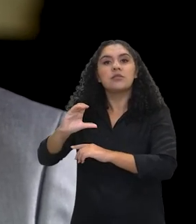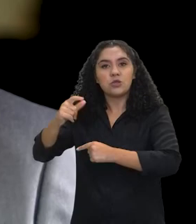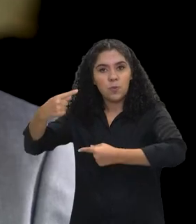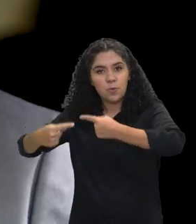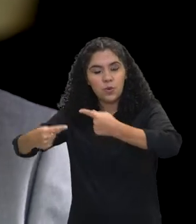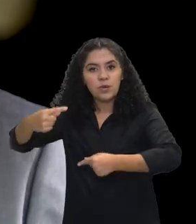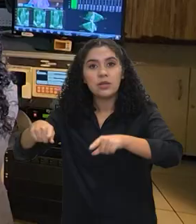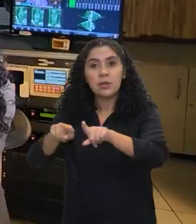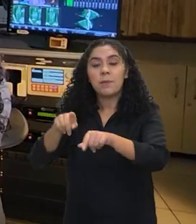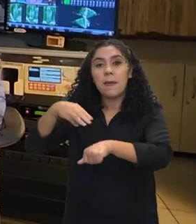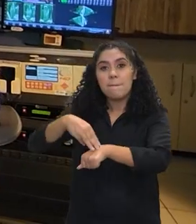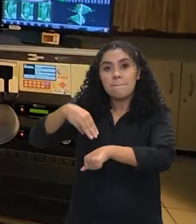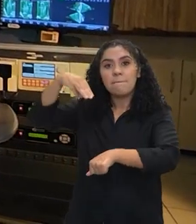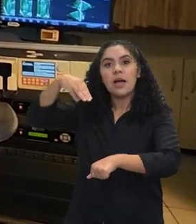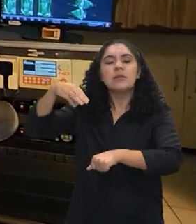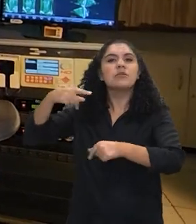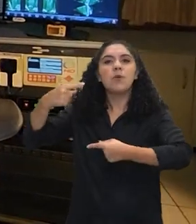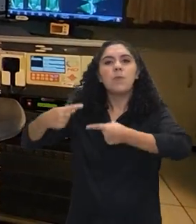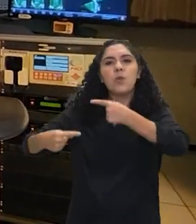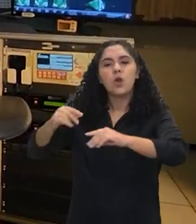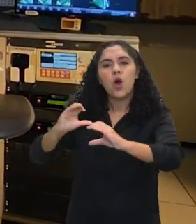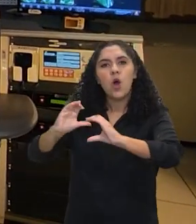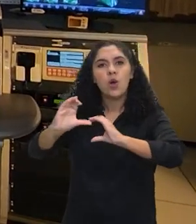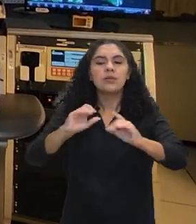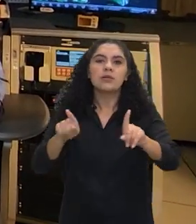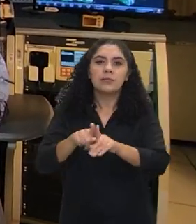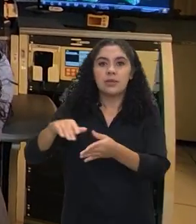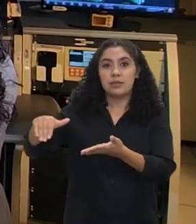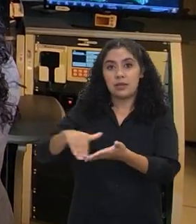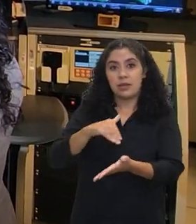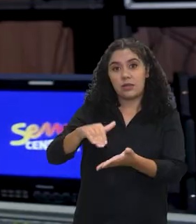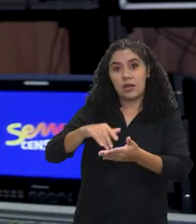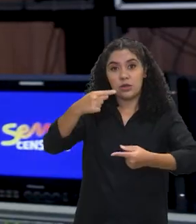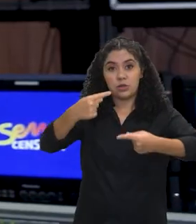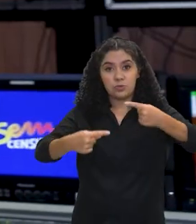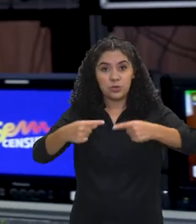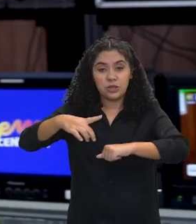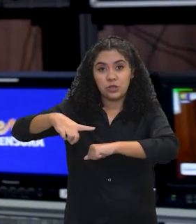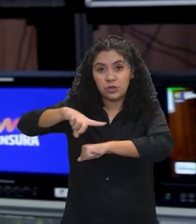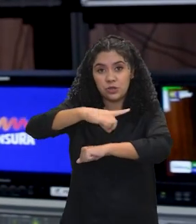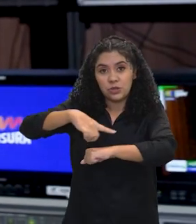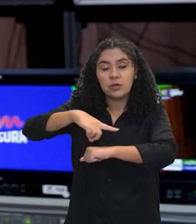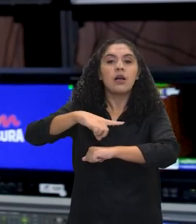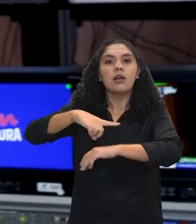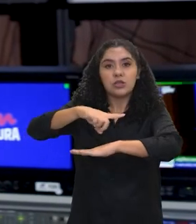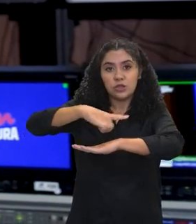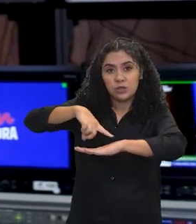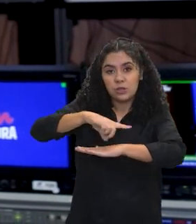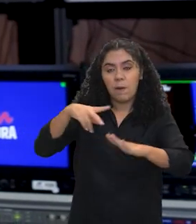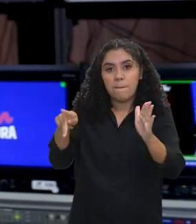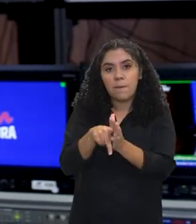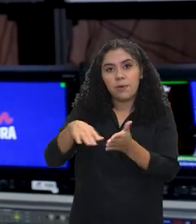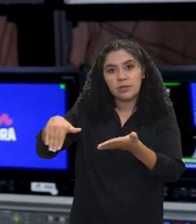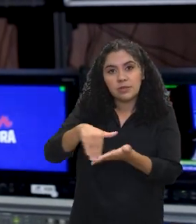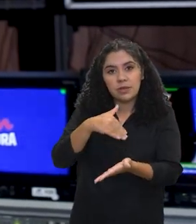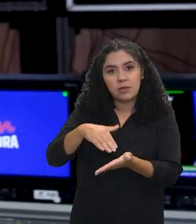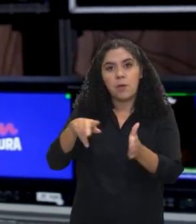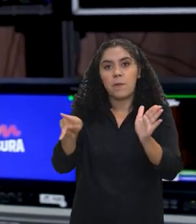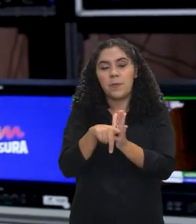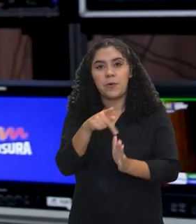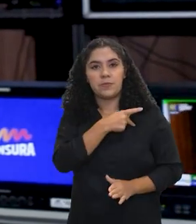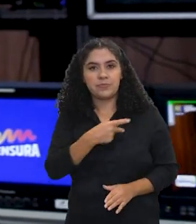regulação em políticas de comunicação, secretário de políticas digitais da Secretaria de Comunicação da